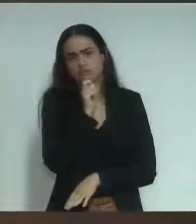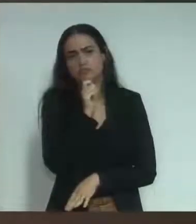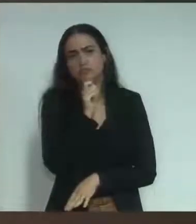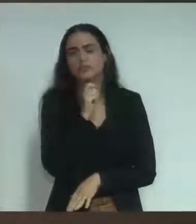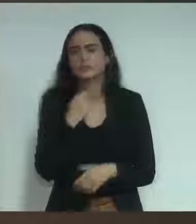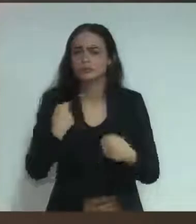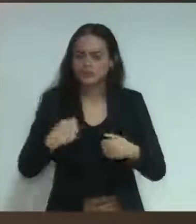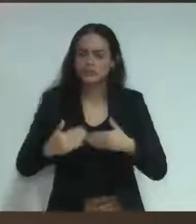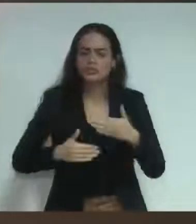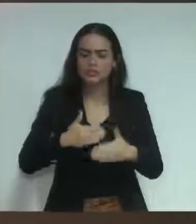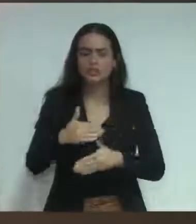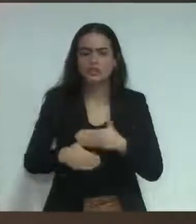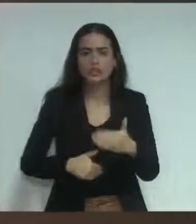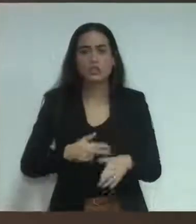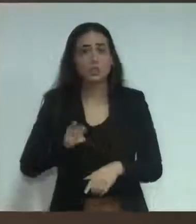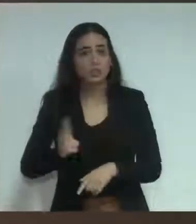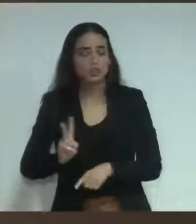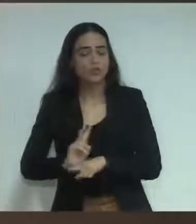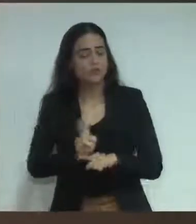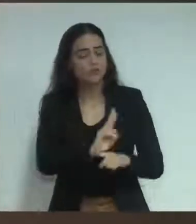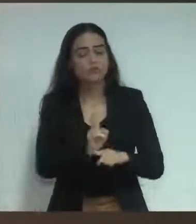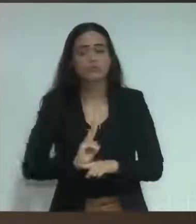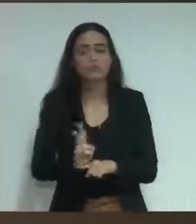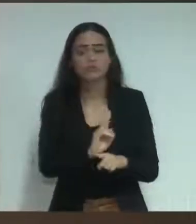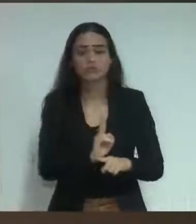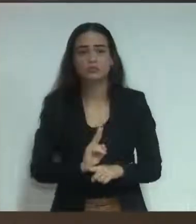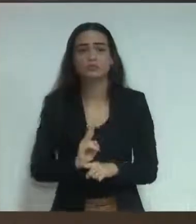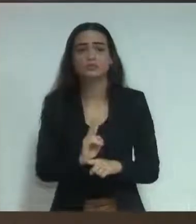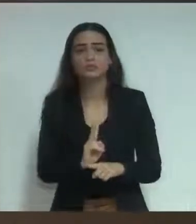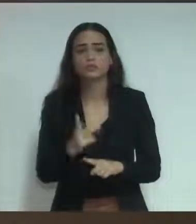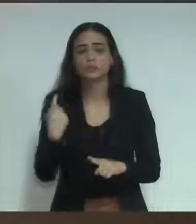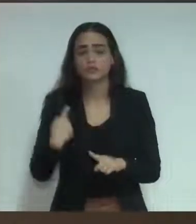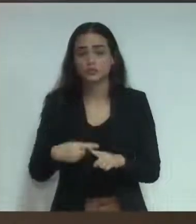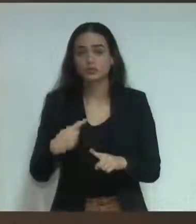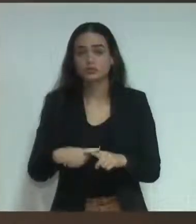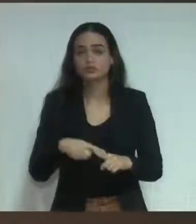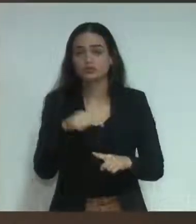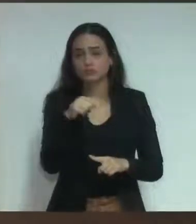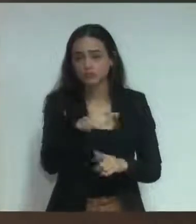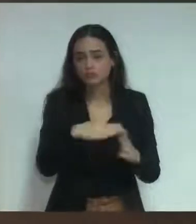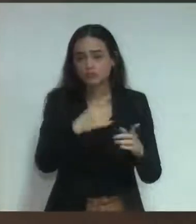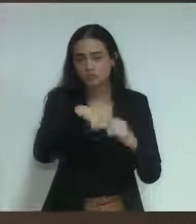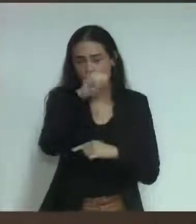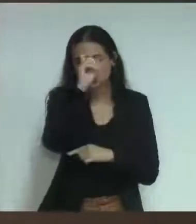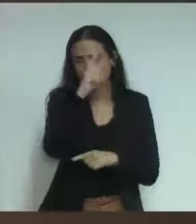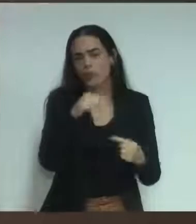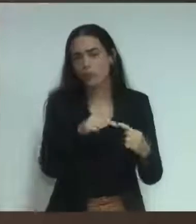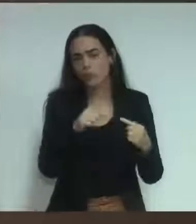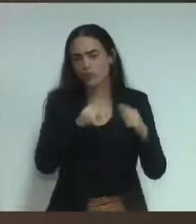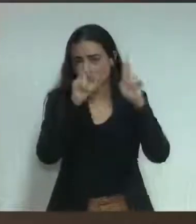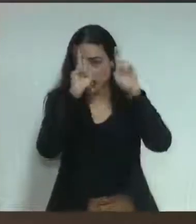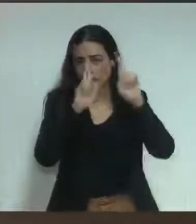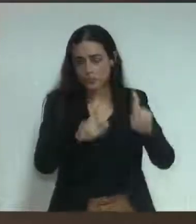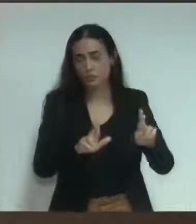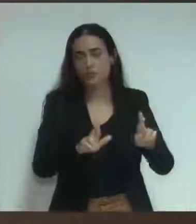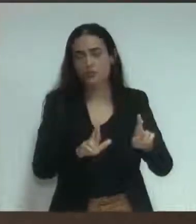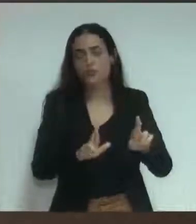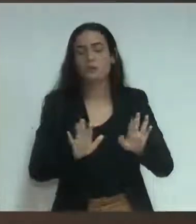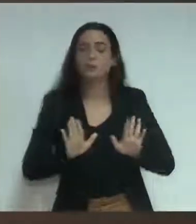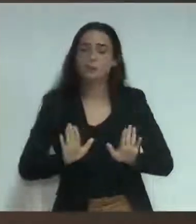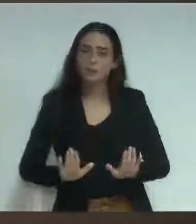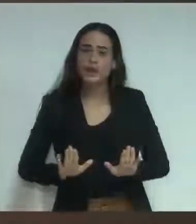deixar de ser fiscalizada, a Santa Casa é uma entidade que merece todo o nosso respeito, mas como qualquer outra, que